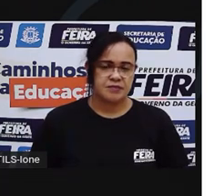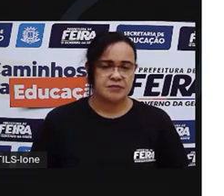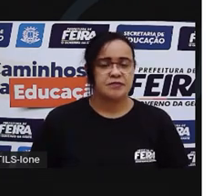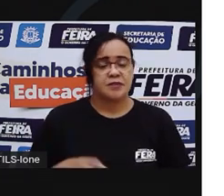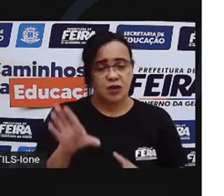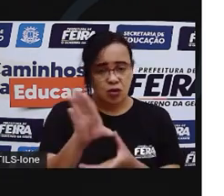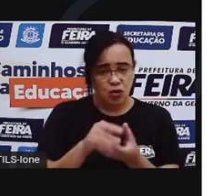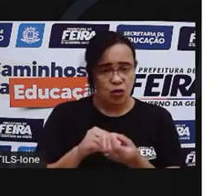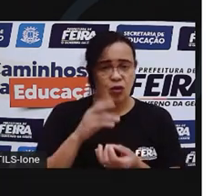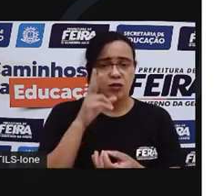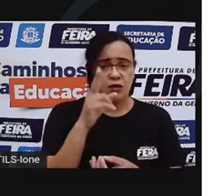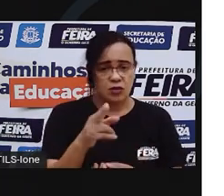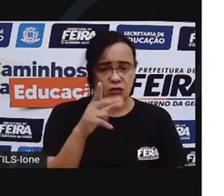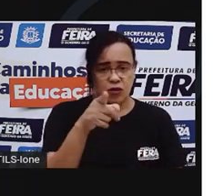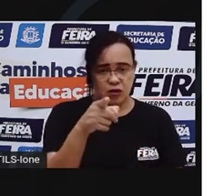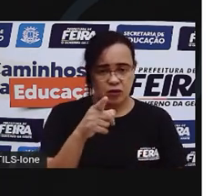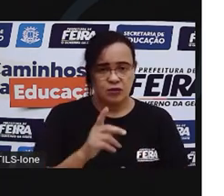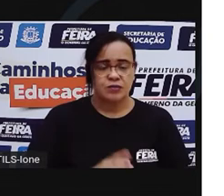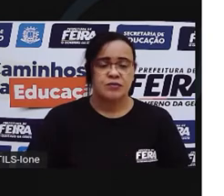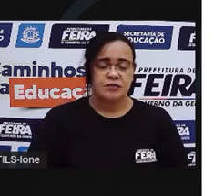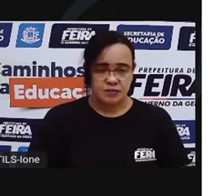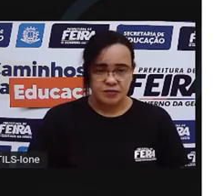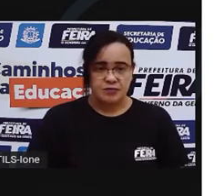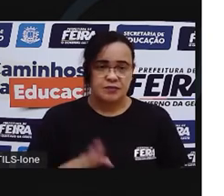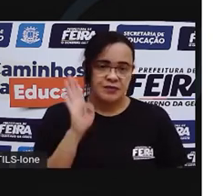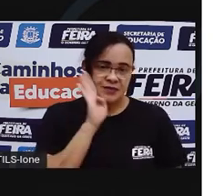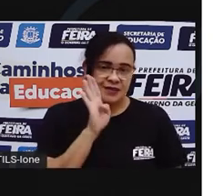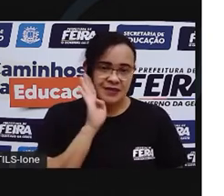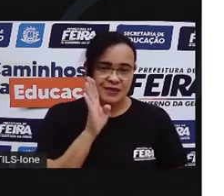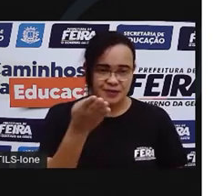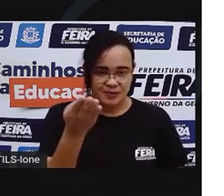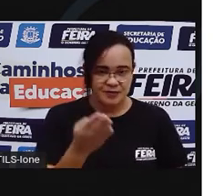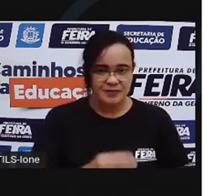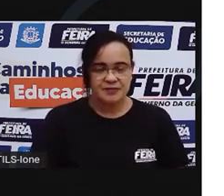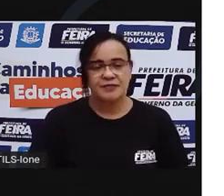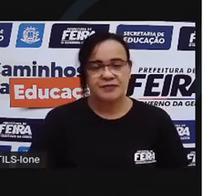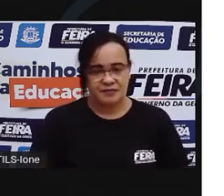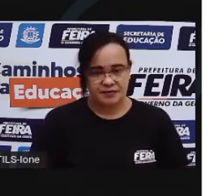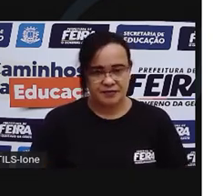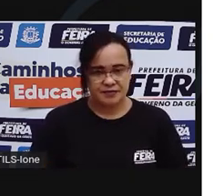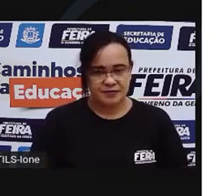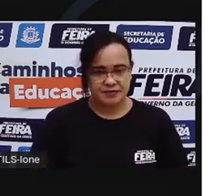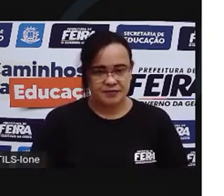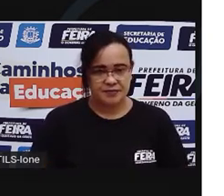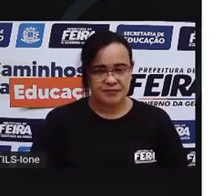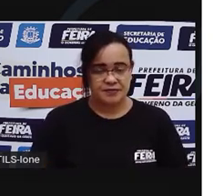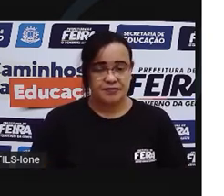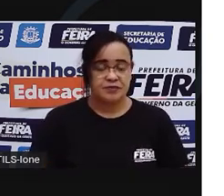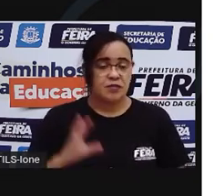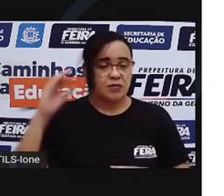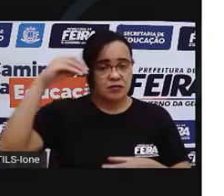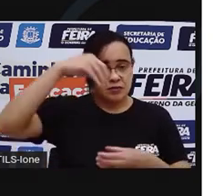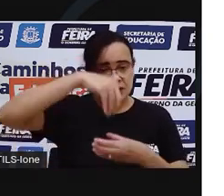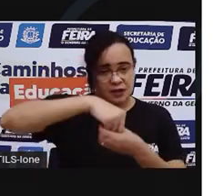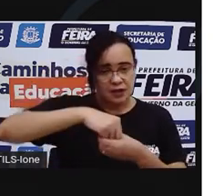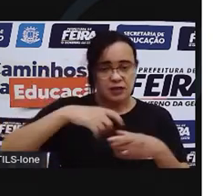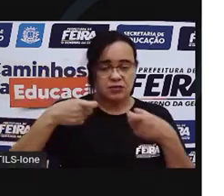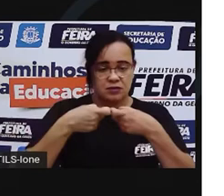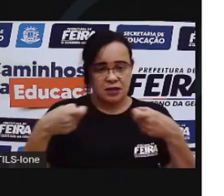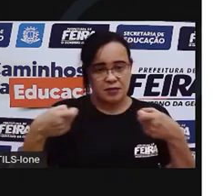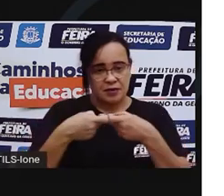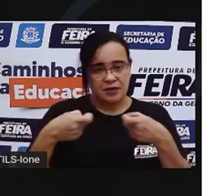meia. Tá bem? Legal. Aí, a gente vai pôr na última meia. Então,